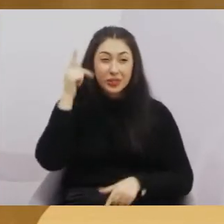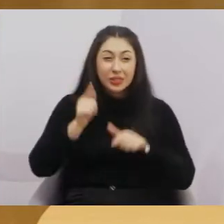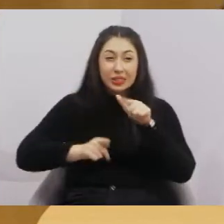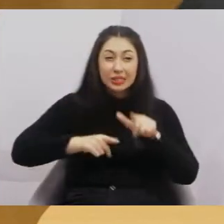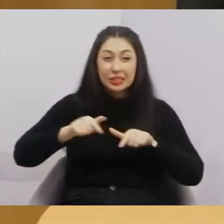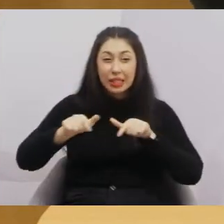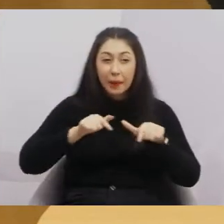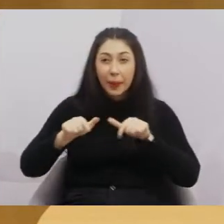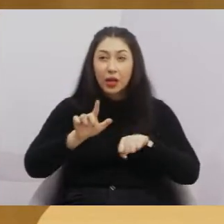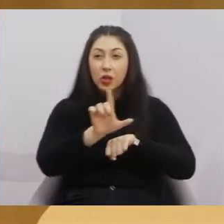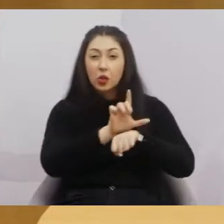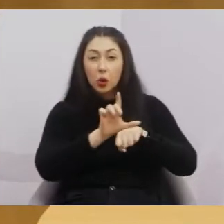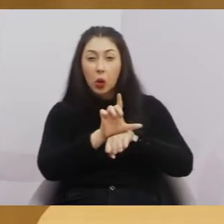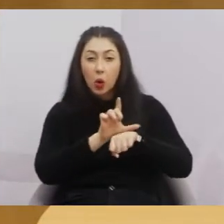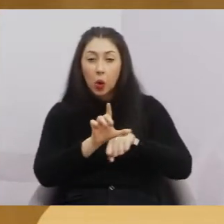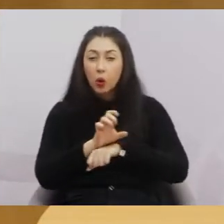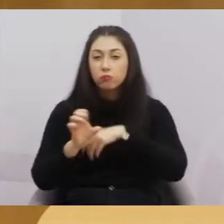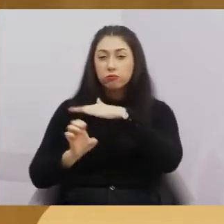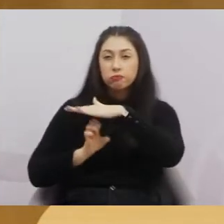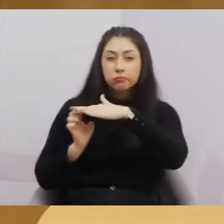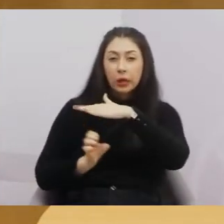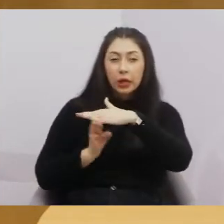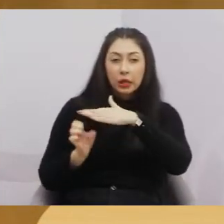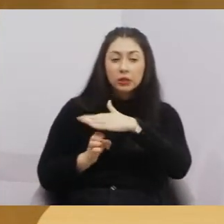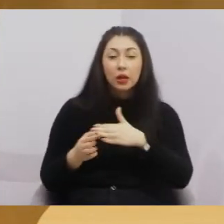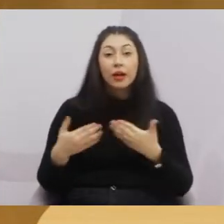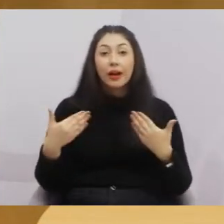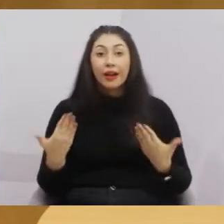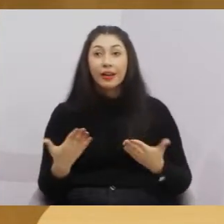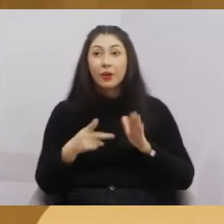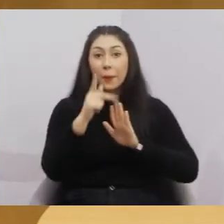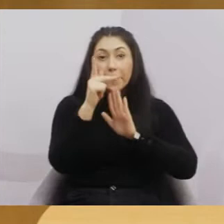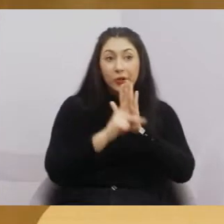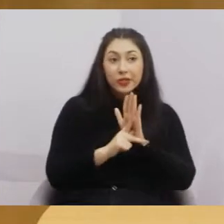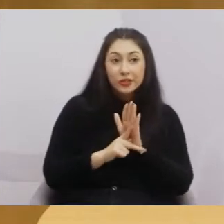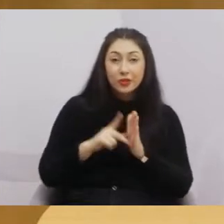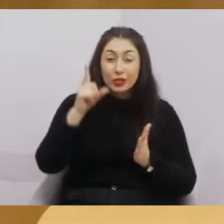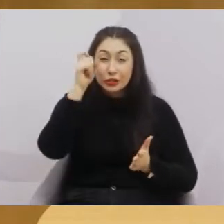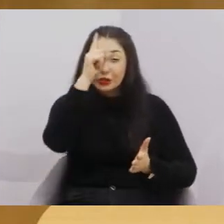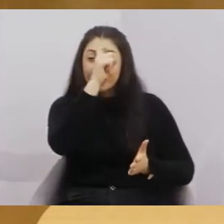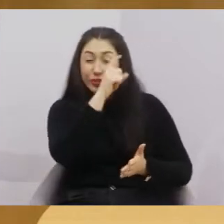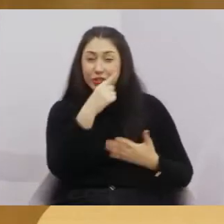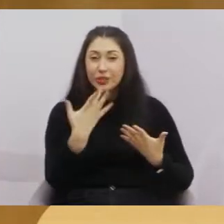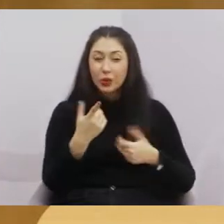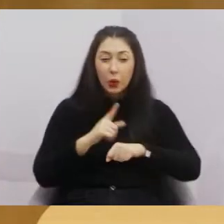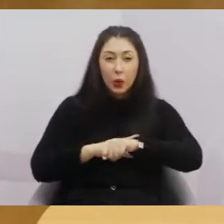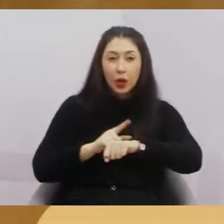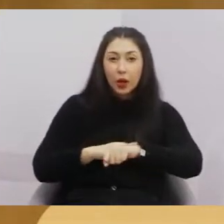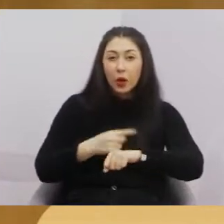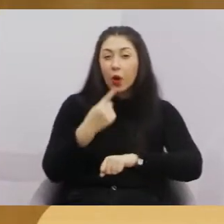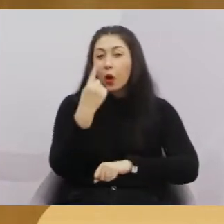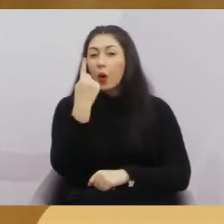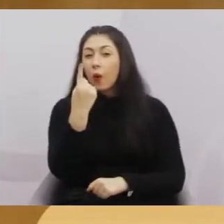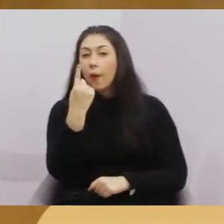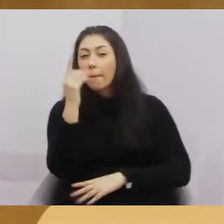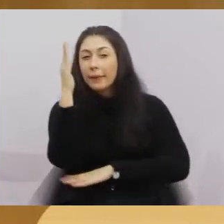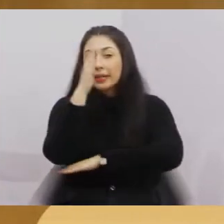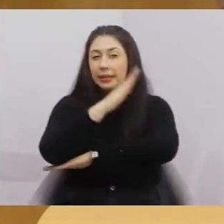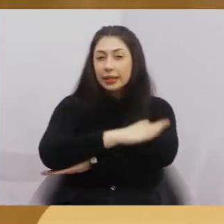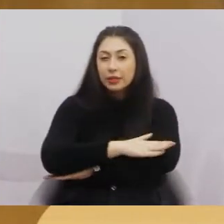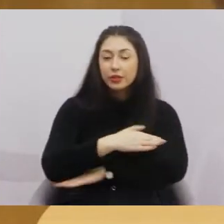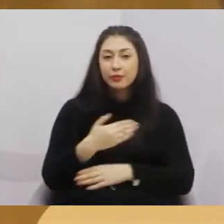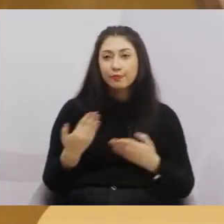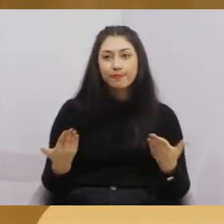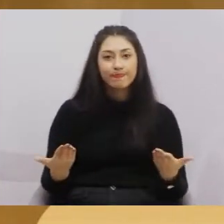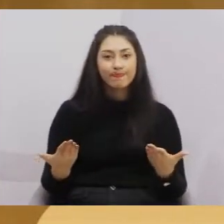trabalham no comércio, ou que trabalham nas indústrias, e aí os projetos polêmicos, 11 horas, meio-dia, uma hora da tarde, esse